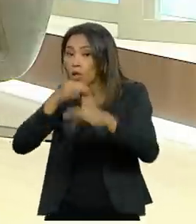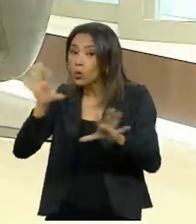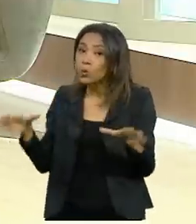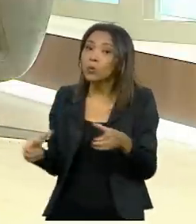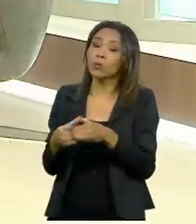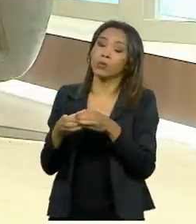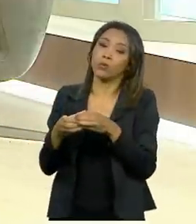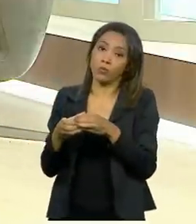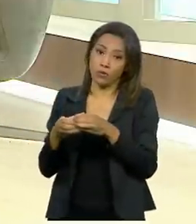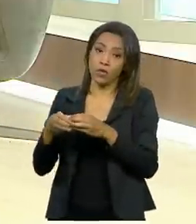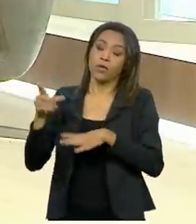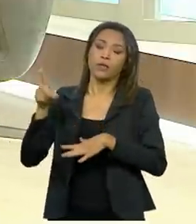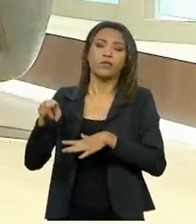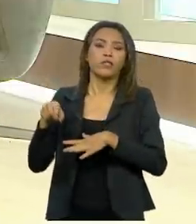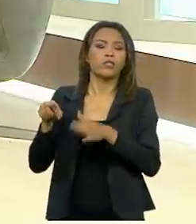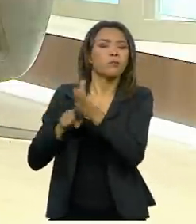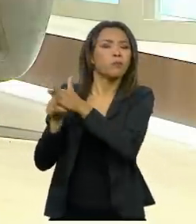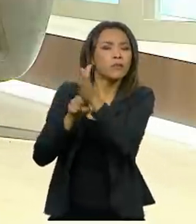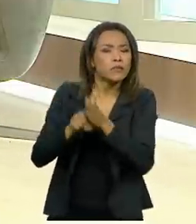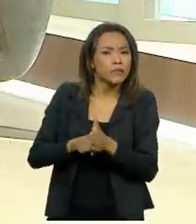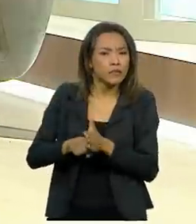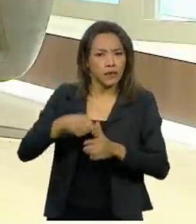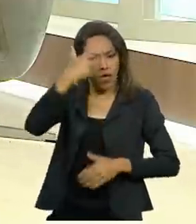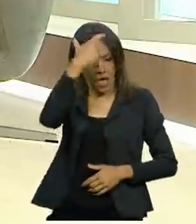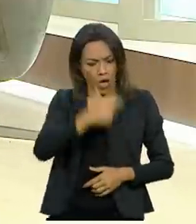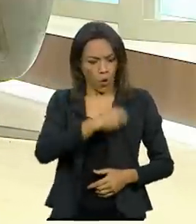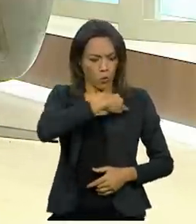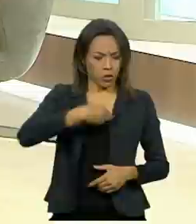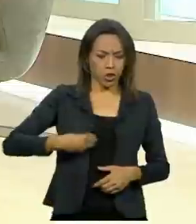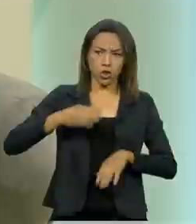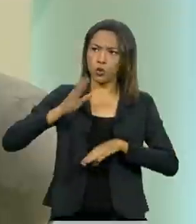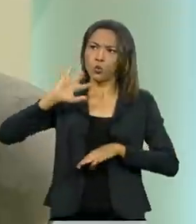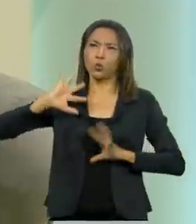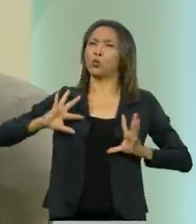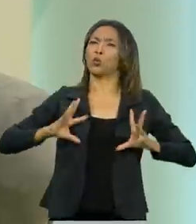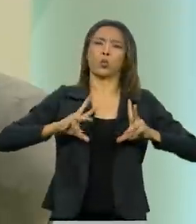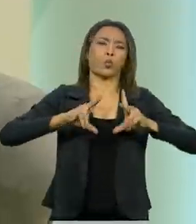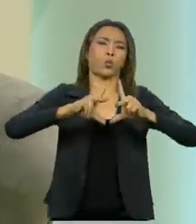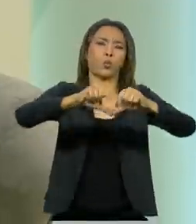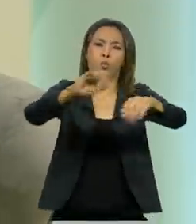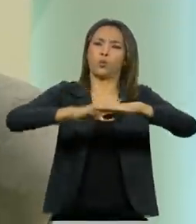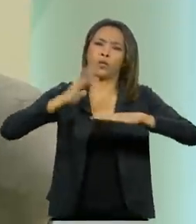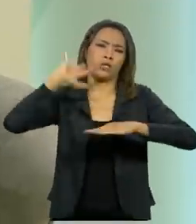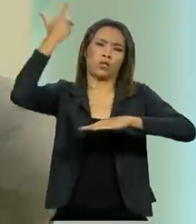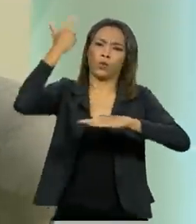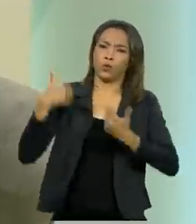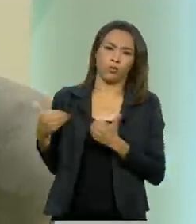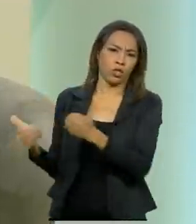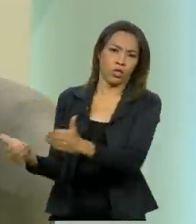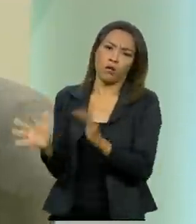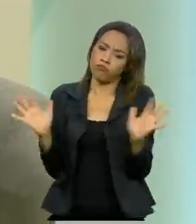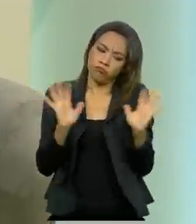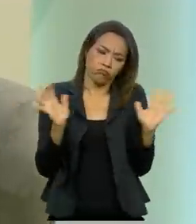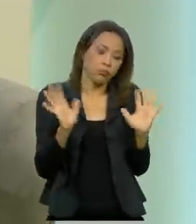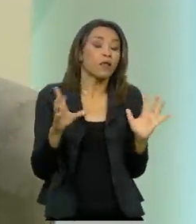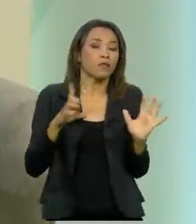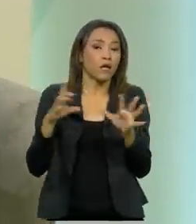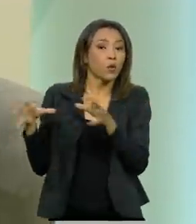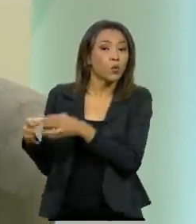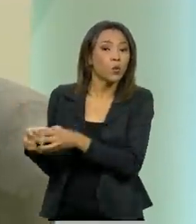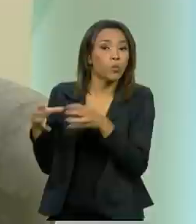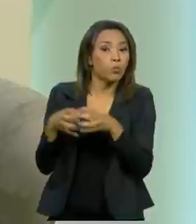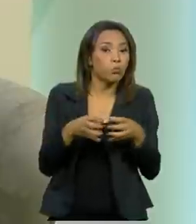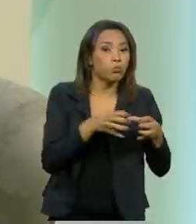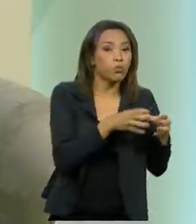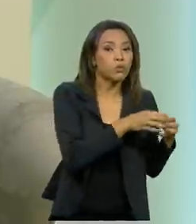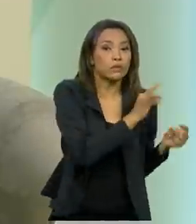O ministro da Saúde, ele não toma todas as decisões de tudo que acontece no Ministério. Há áreas técnicas que